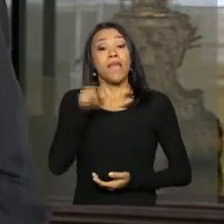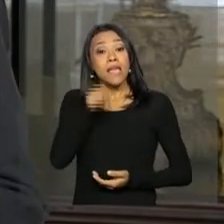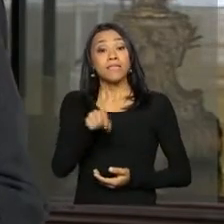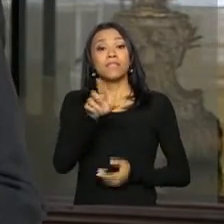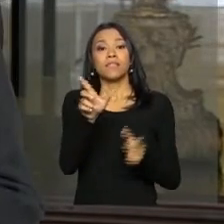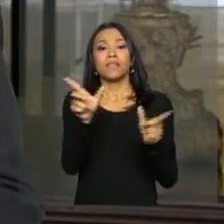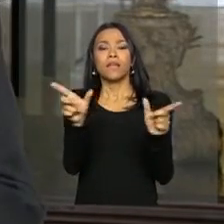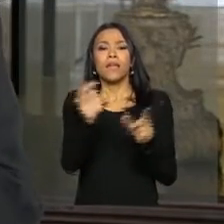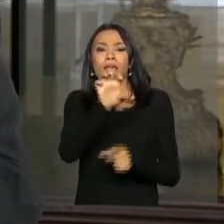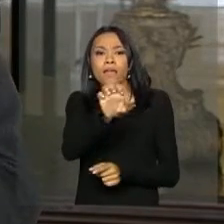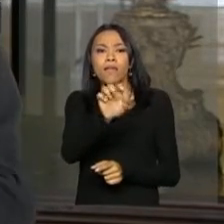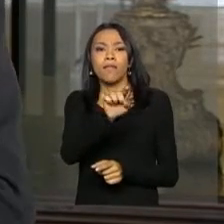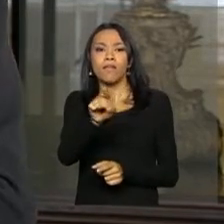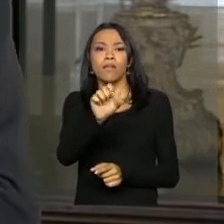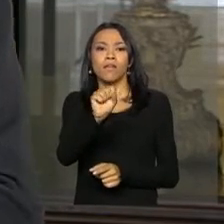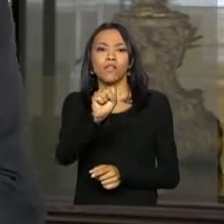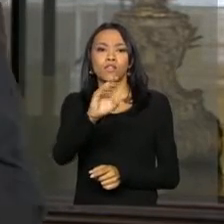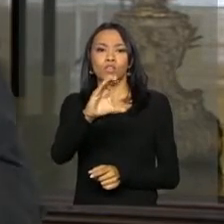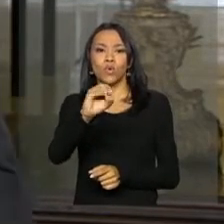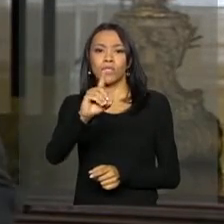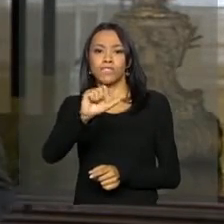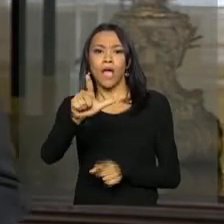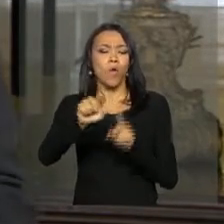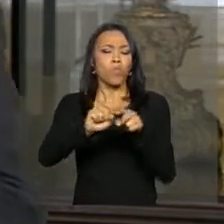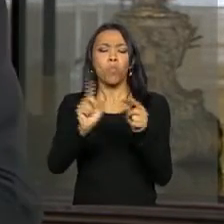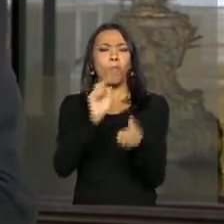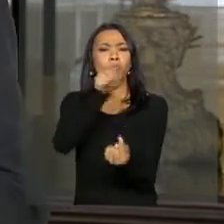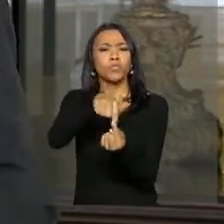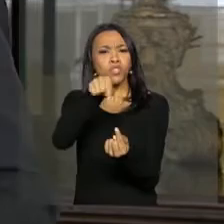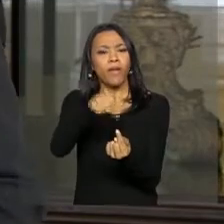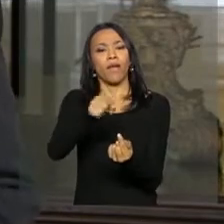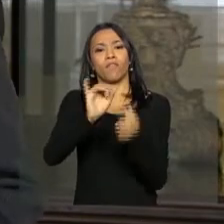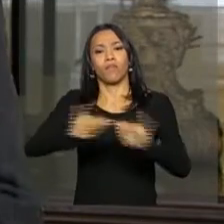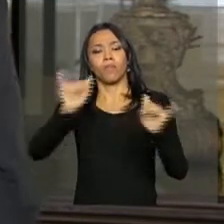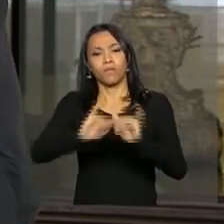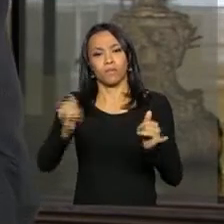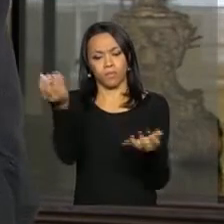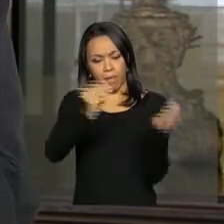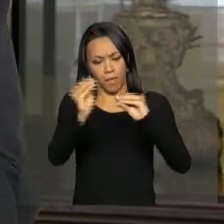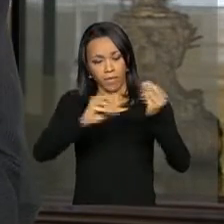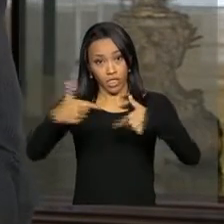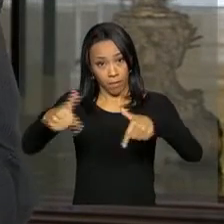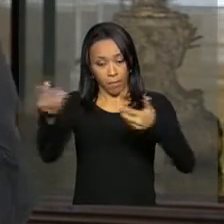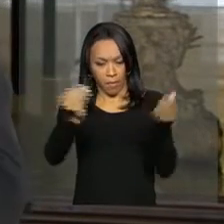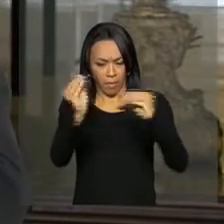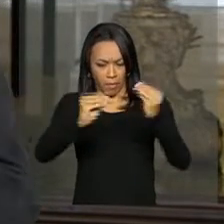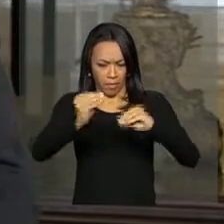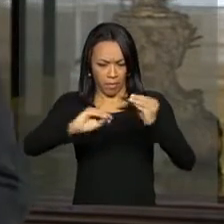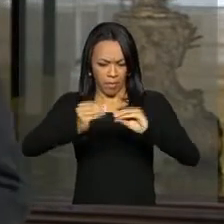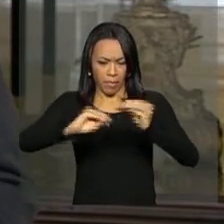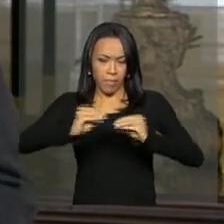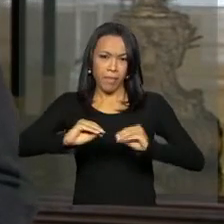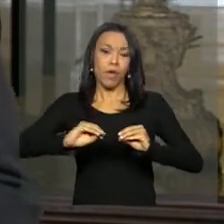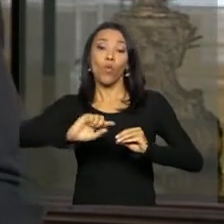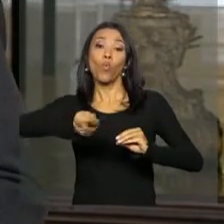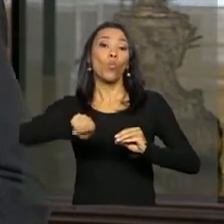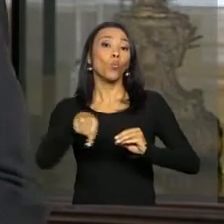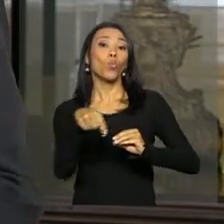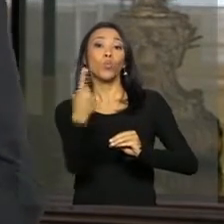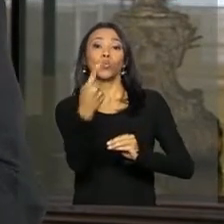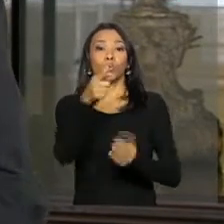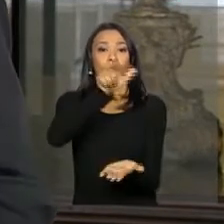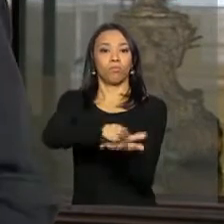que reúne as informações do empregador doméstico, do empregado doméstico nesse sistema e também ele reúne em uma única